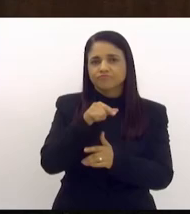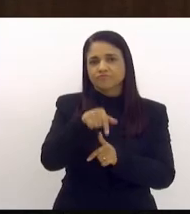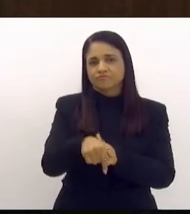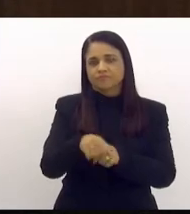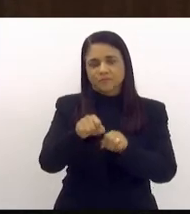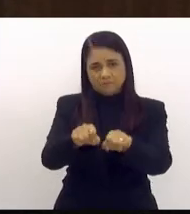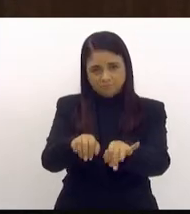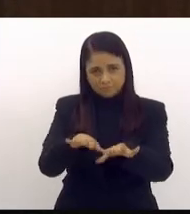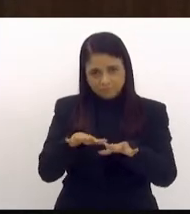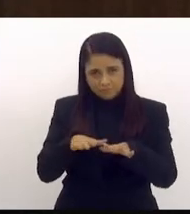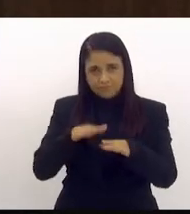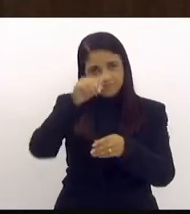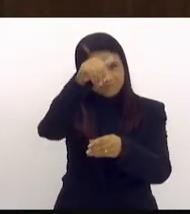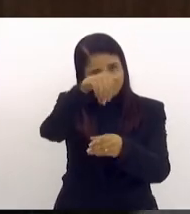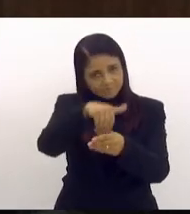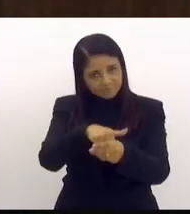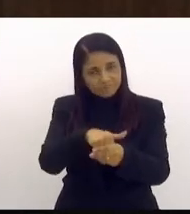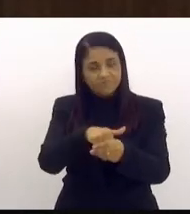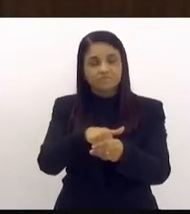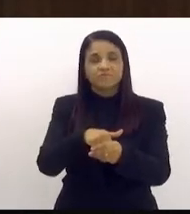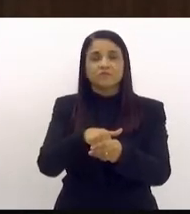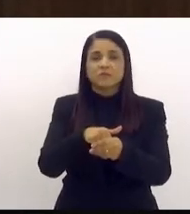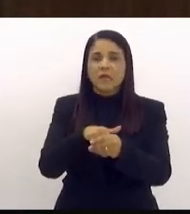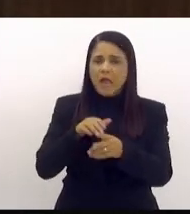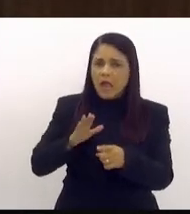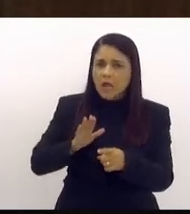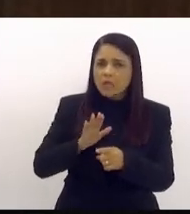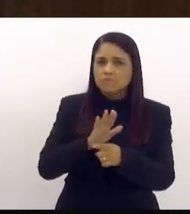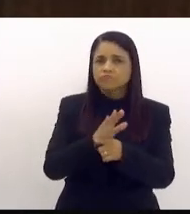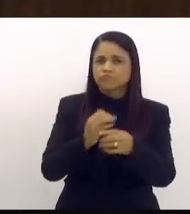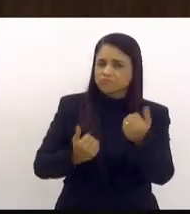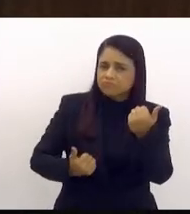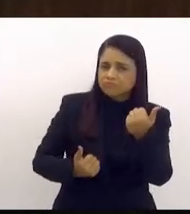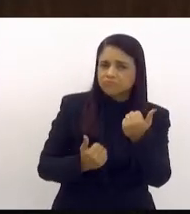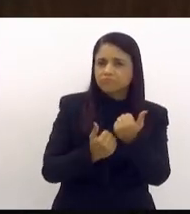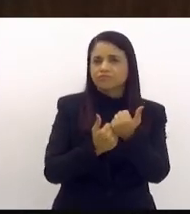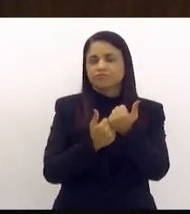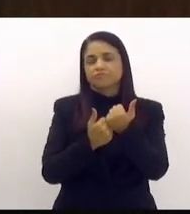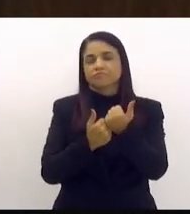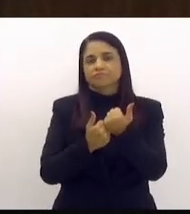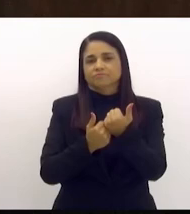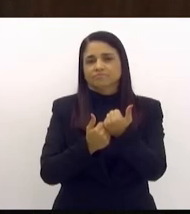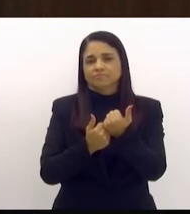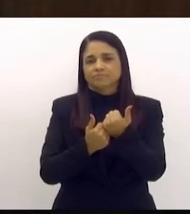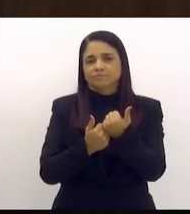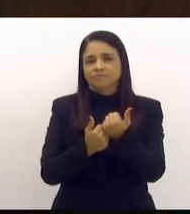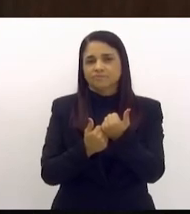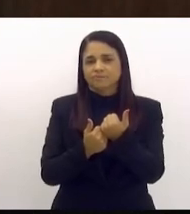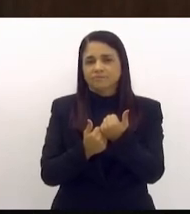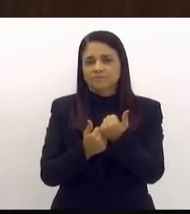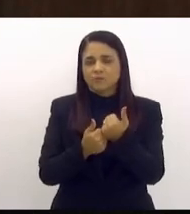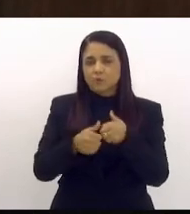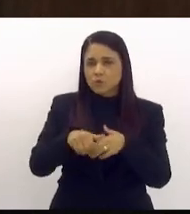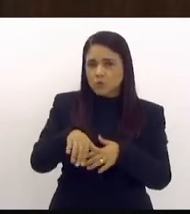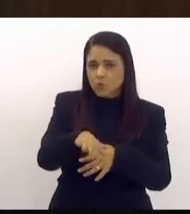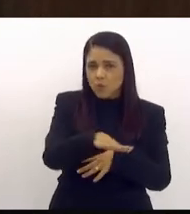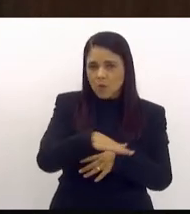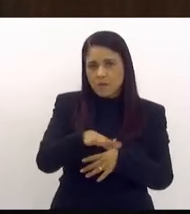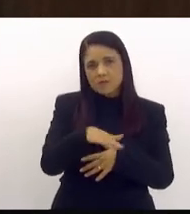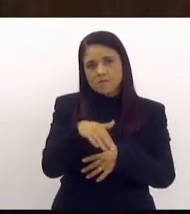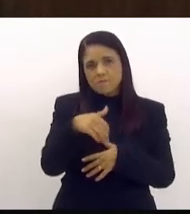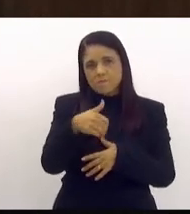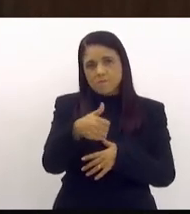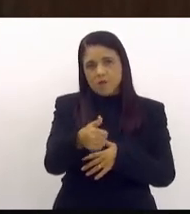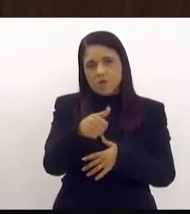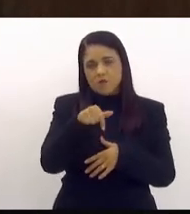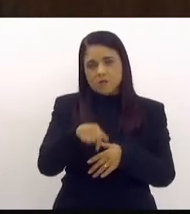dos parlamentares e aprovados que foram, contribuíram, sem sombra de dúvidas, para um ambiente melhor aqui